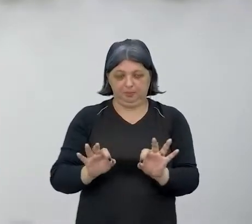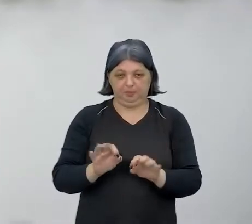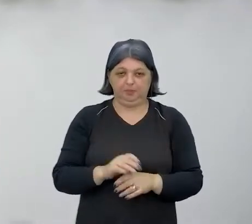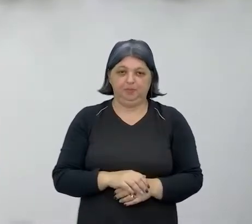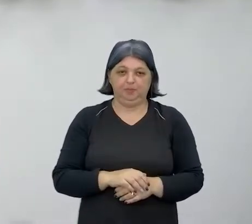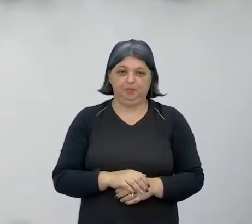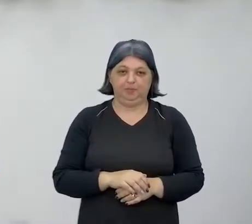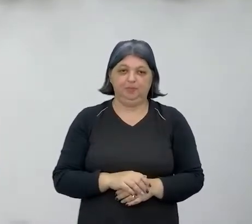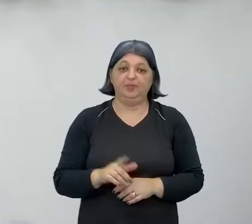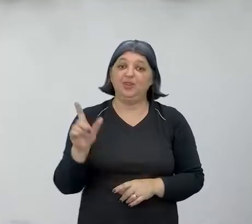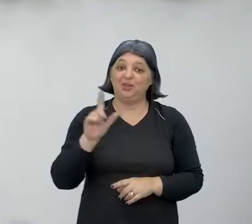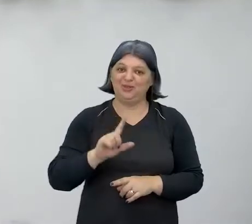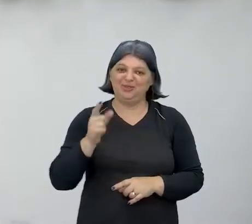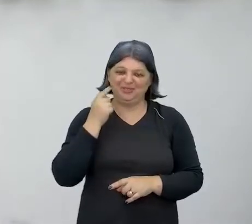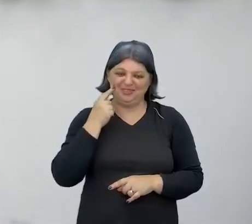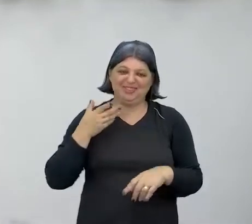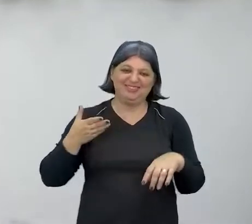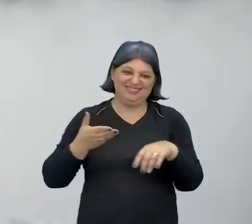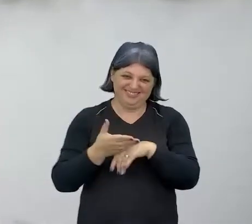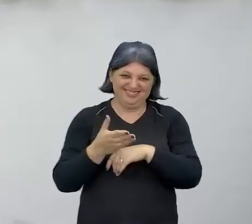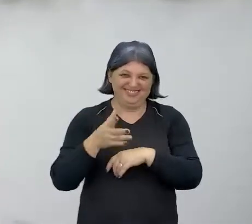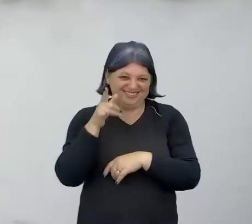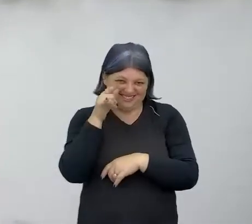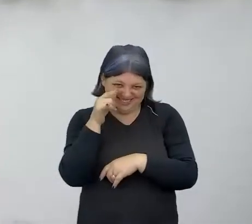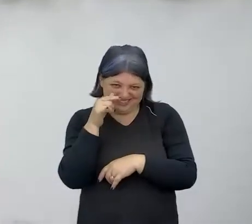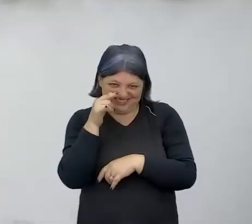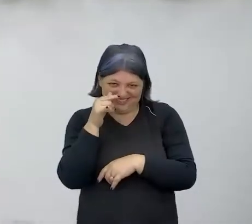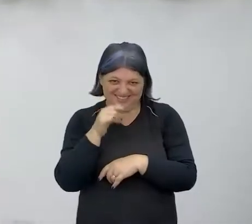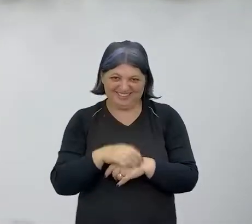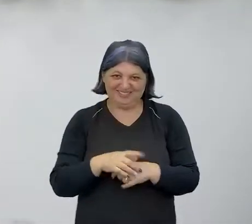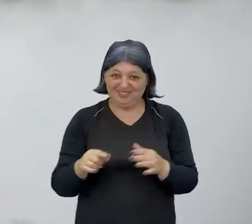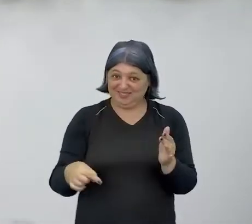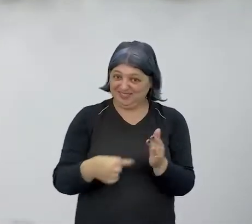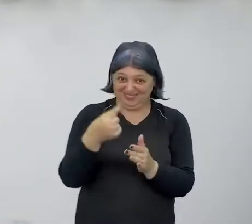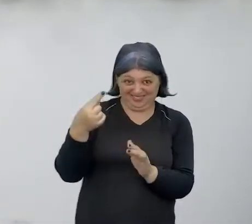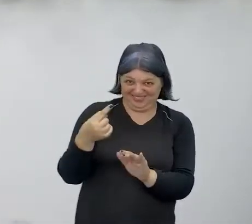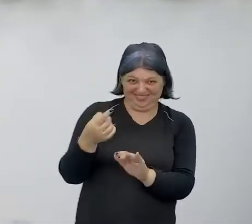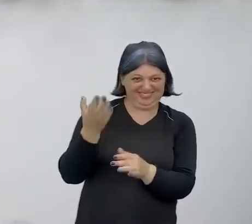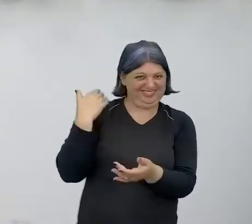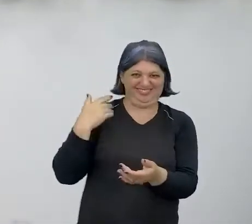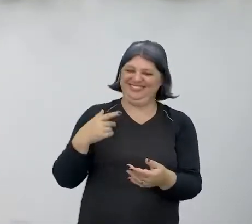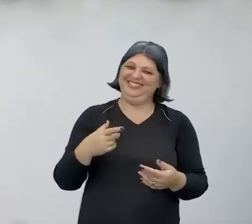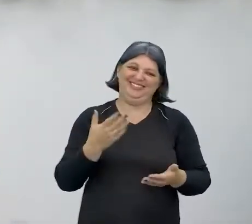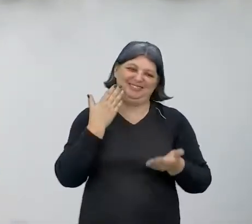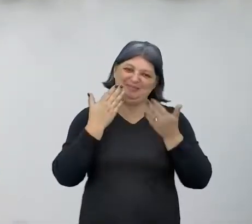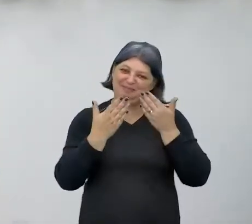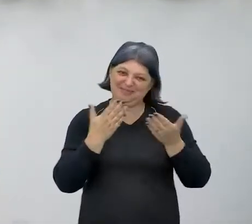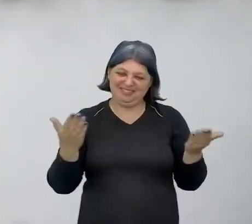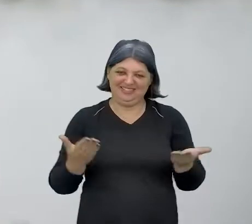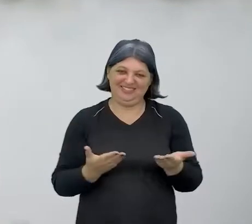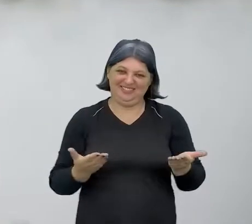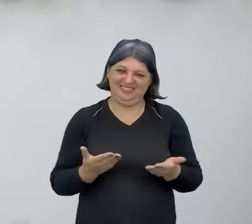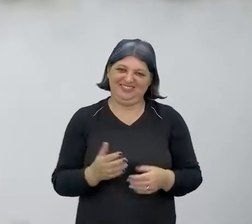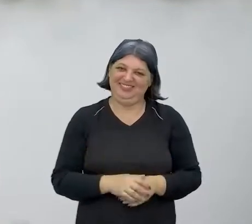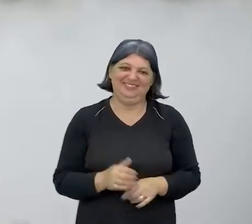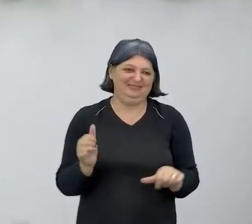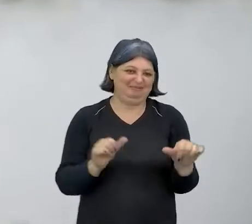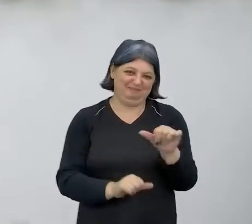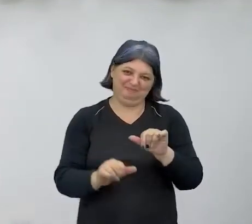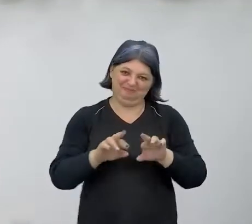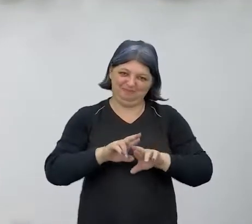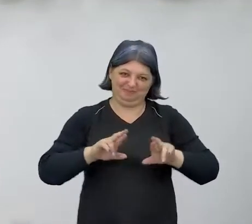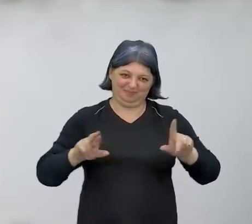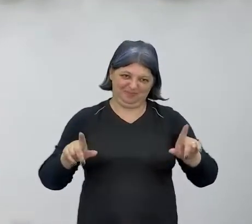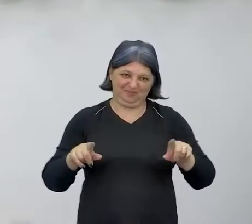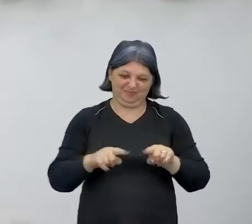que se você entra lá no Instagram, você vai ver que os primeiros vídeos, nada se compara com os atualmente, né? Assim, com os